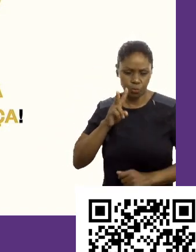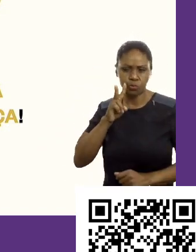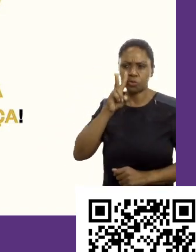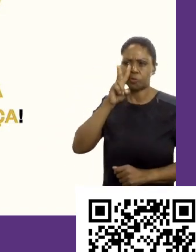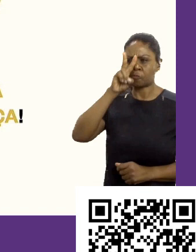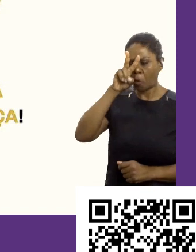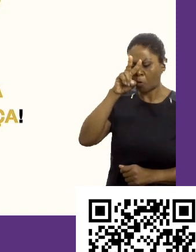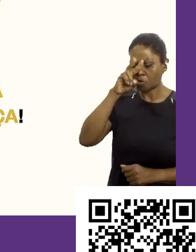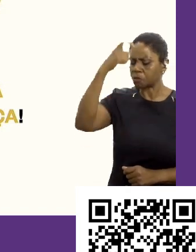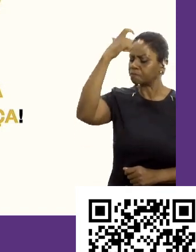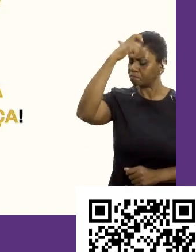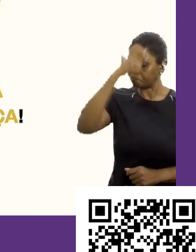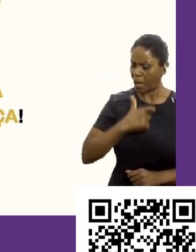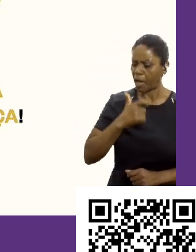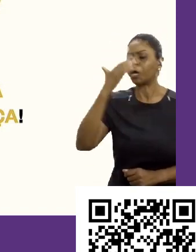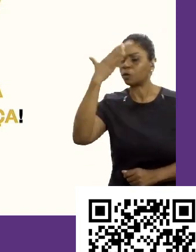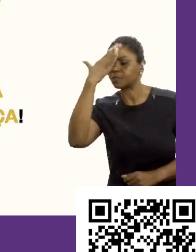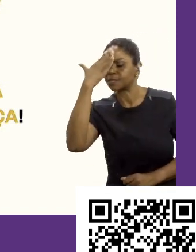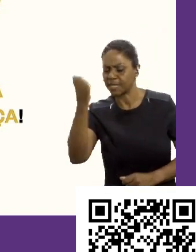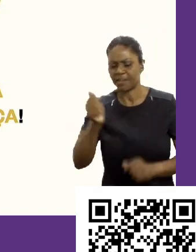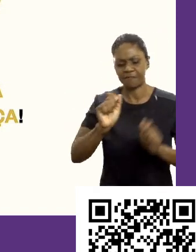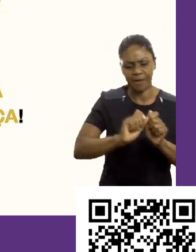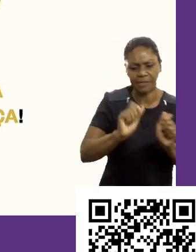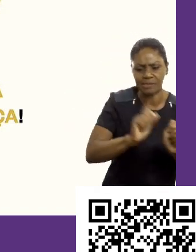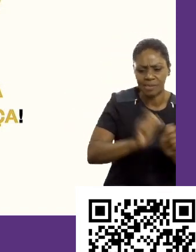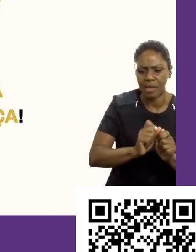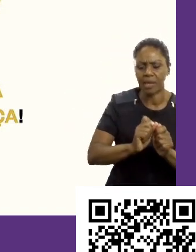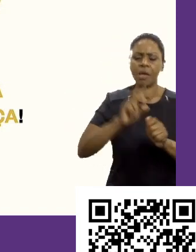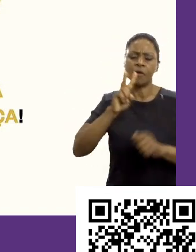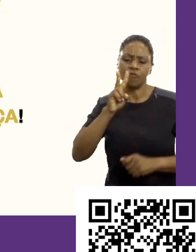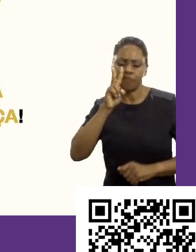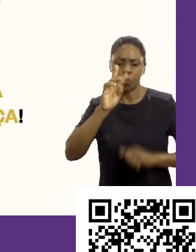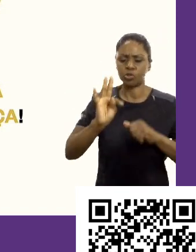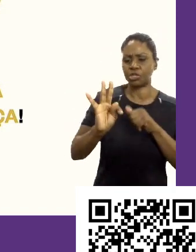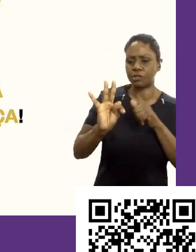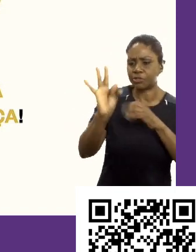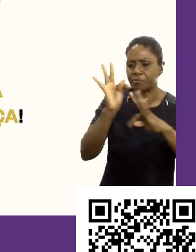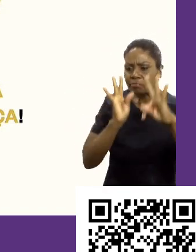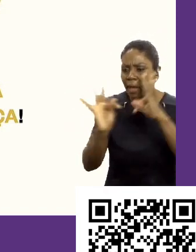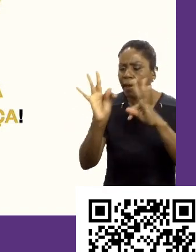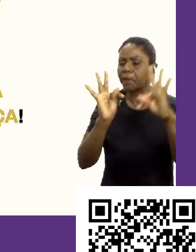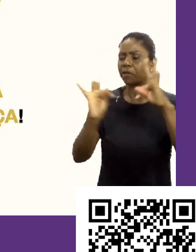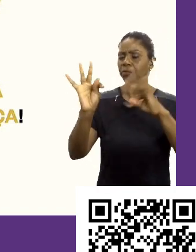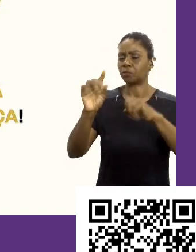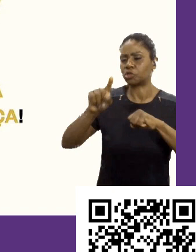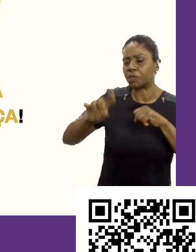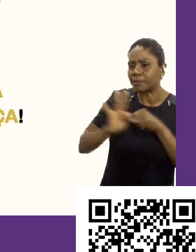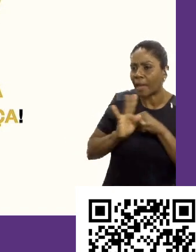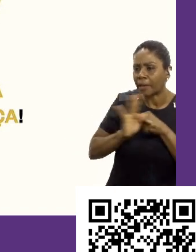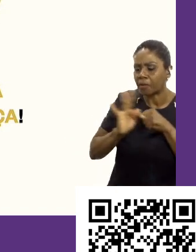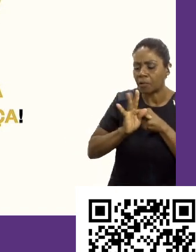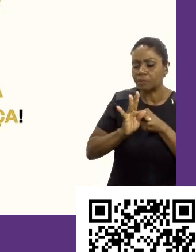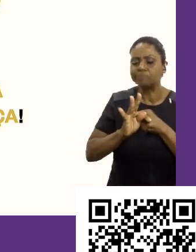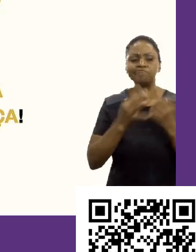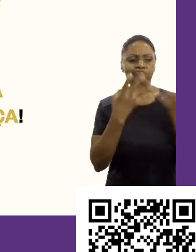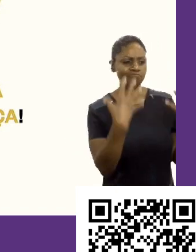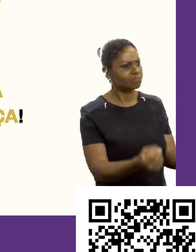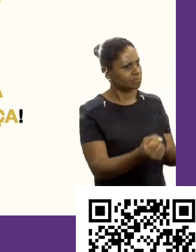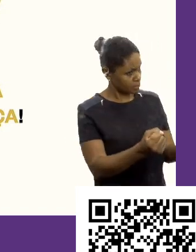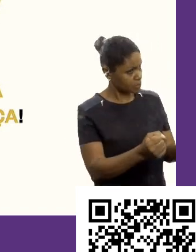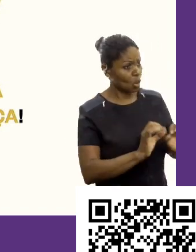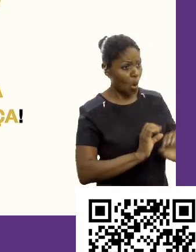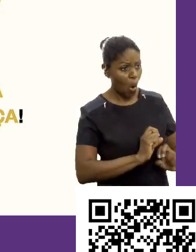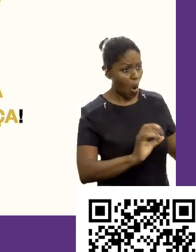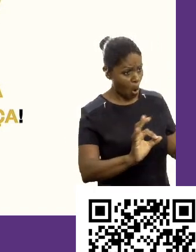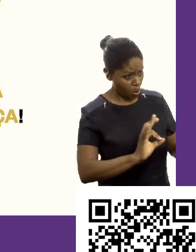sabendo qual é o meu ponto forte técnico, qual é o meu ponto forte comportamental, ele me convence recrutadora tão bem de